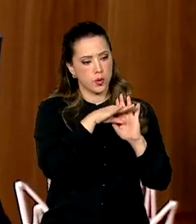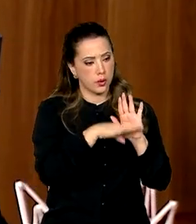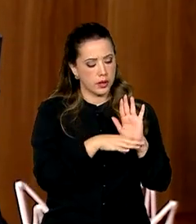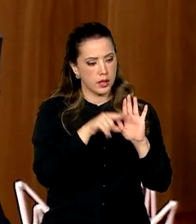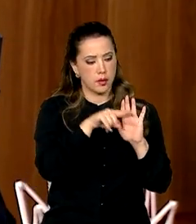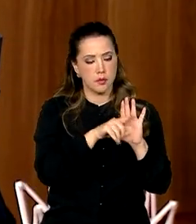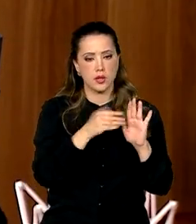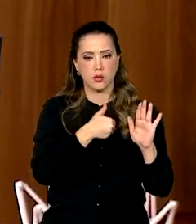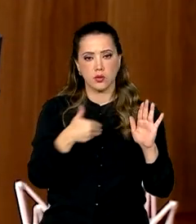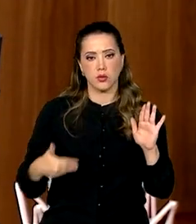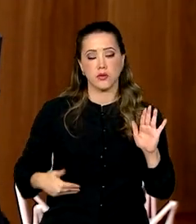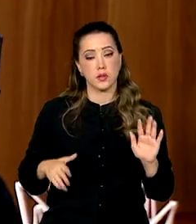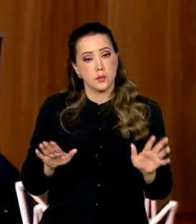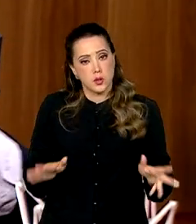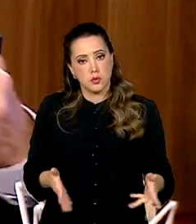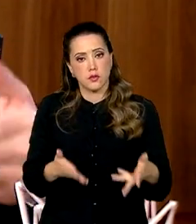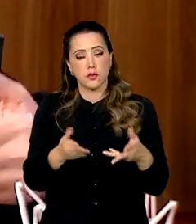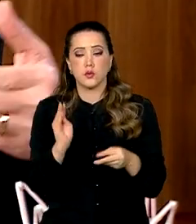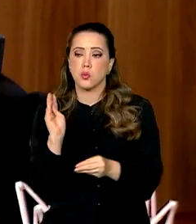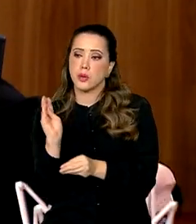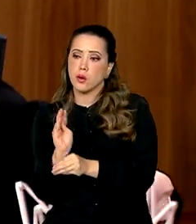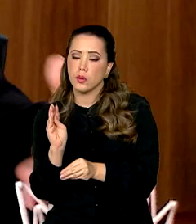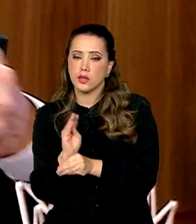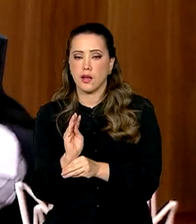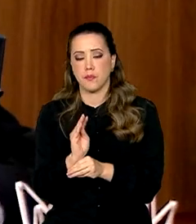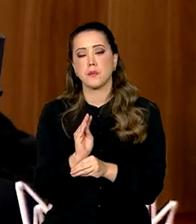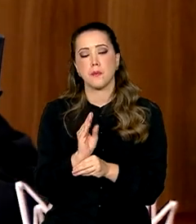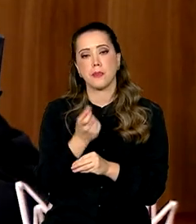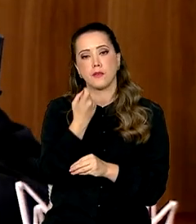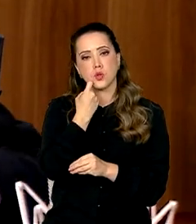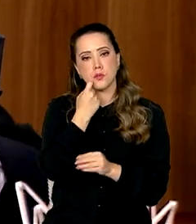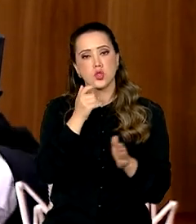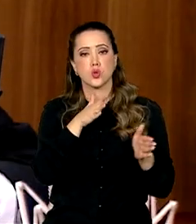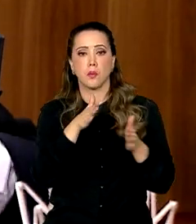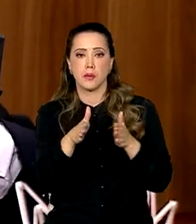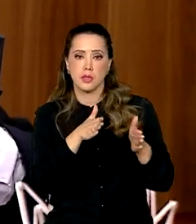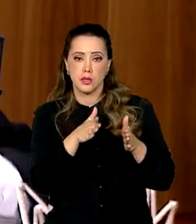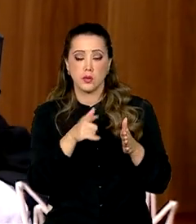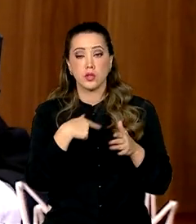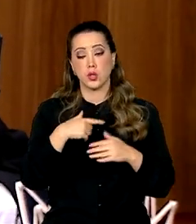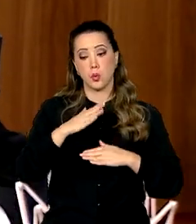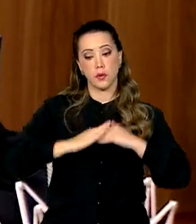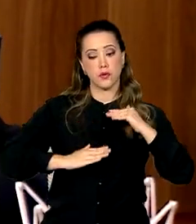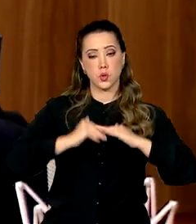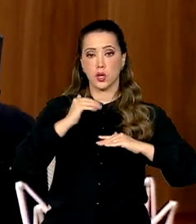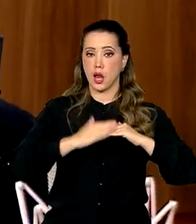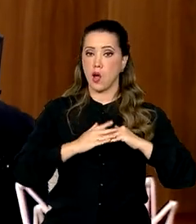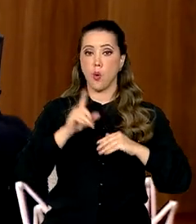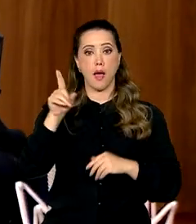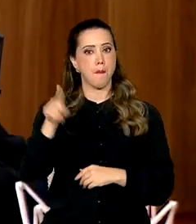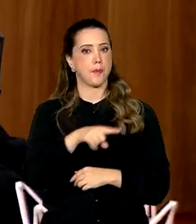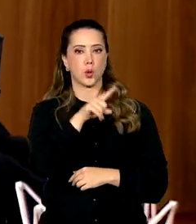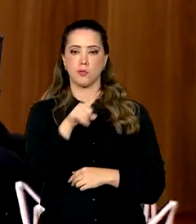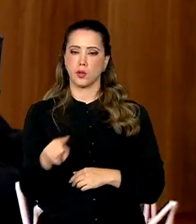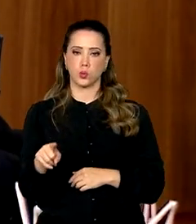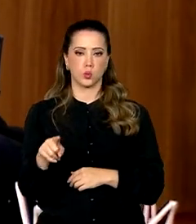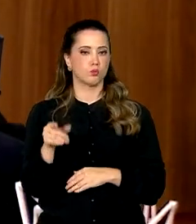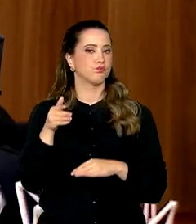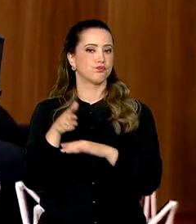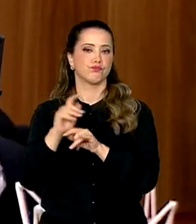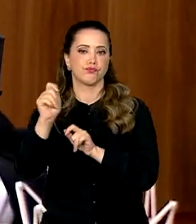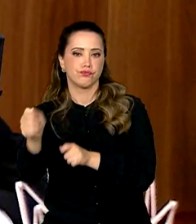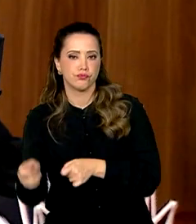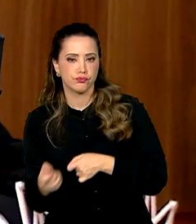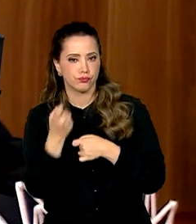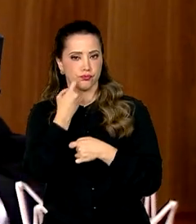que o governo promove para preservar as espécies durante o período em que o profissional da pesca está impedido de exercer